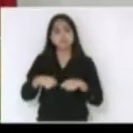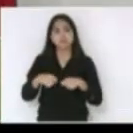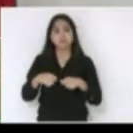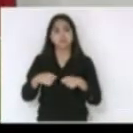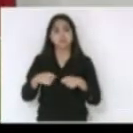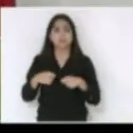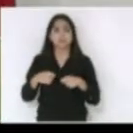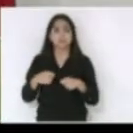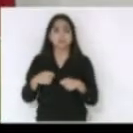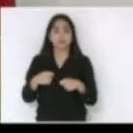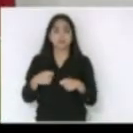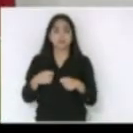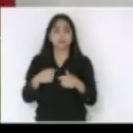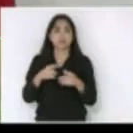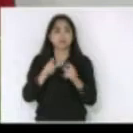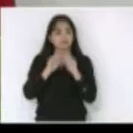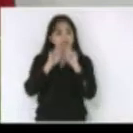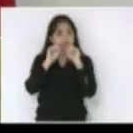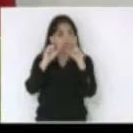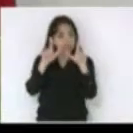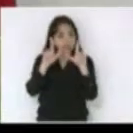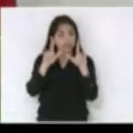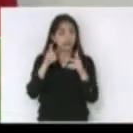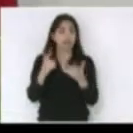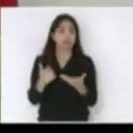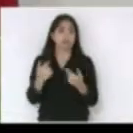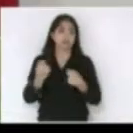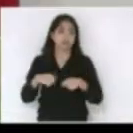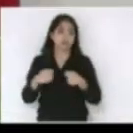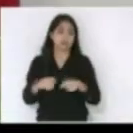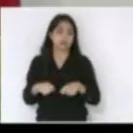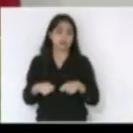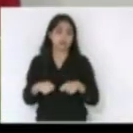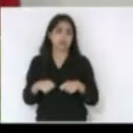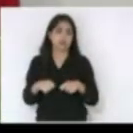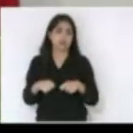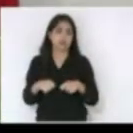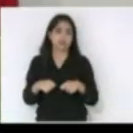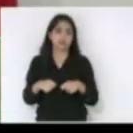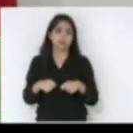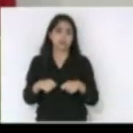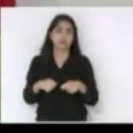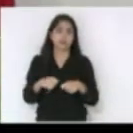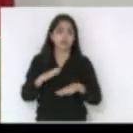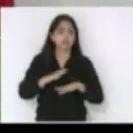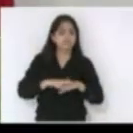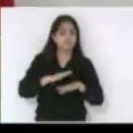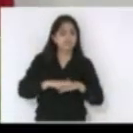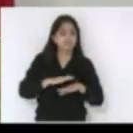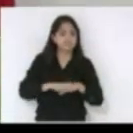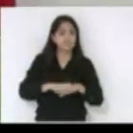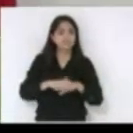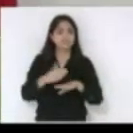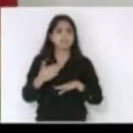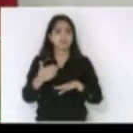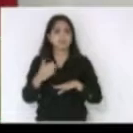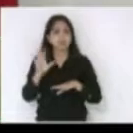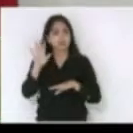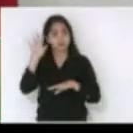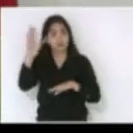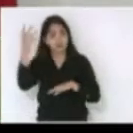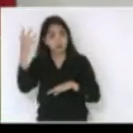nenhuma ficarmos sentinelas aos atos que vêm